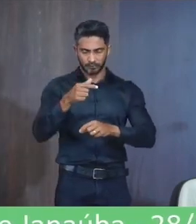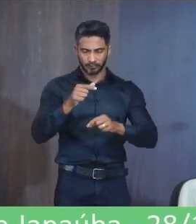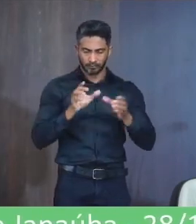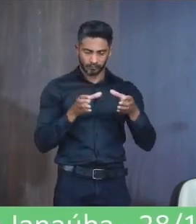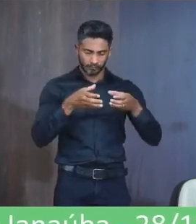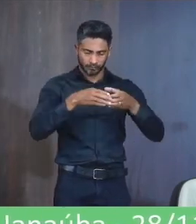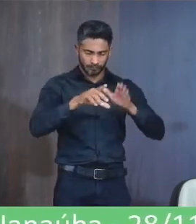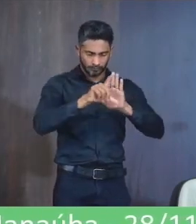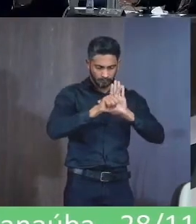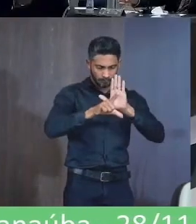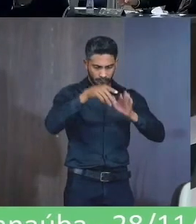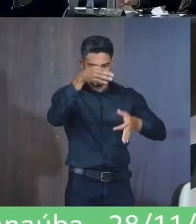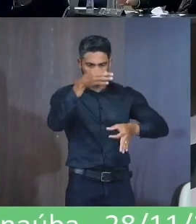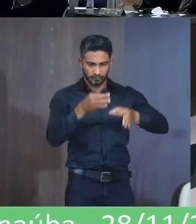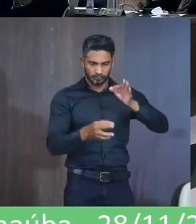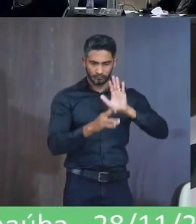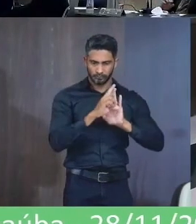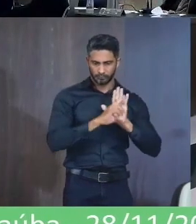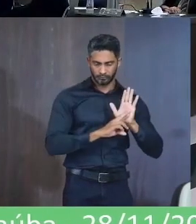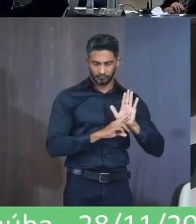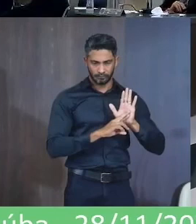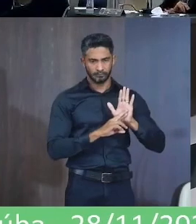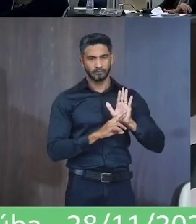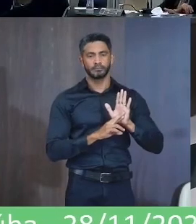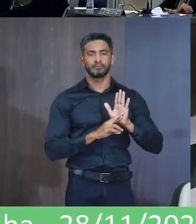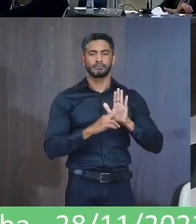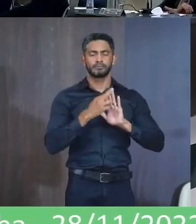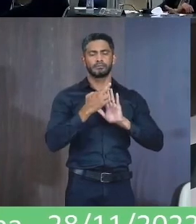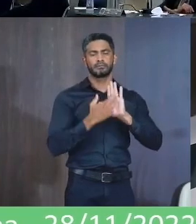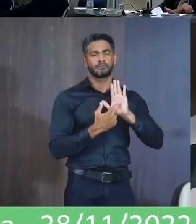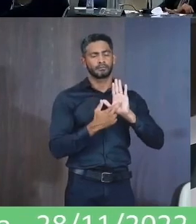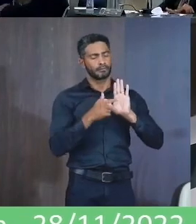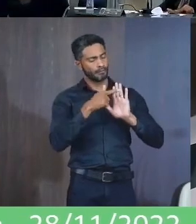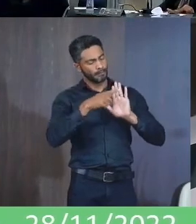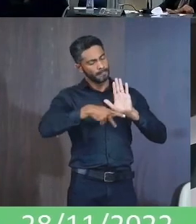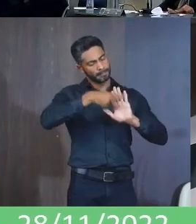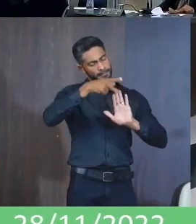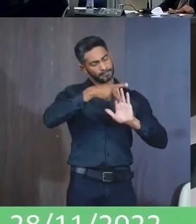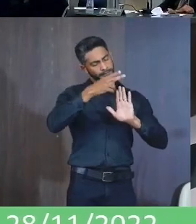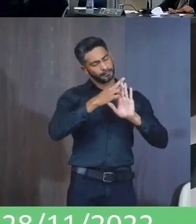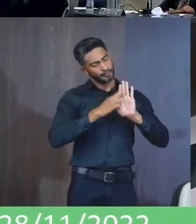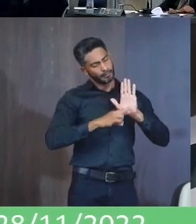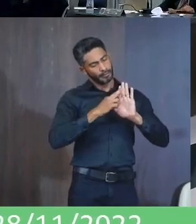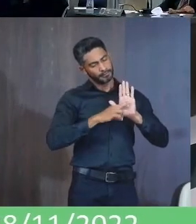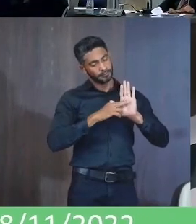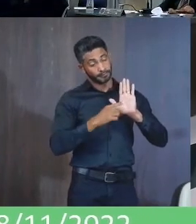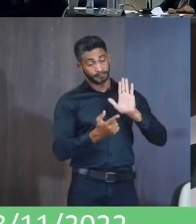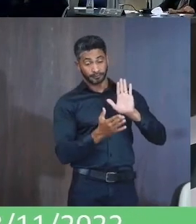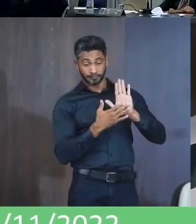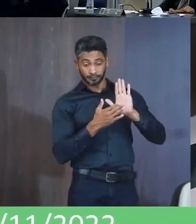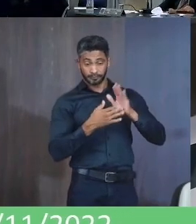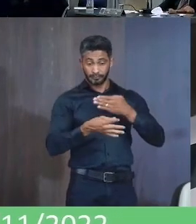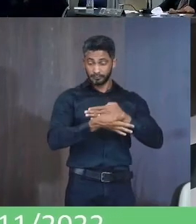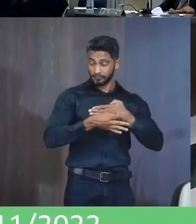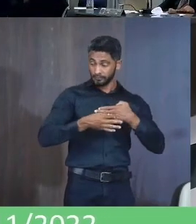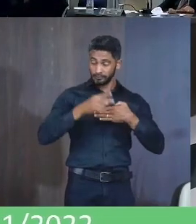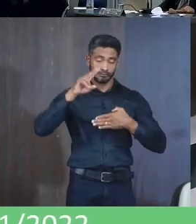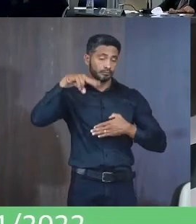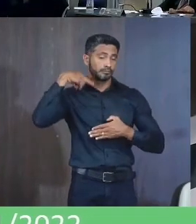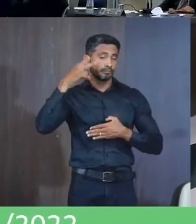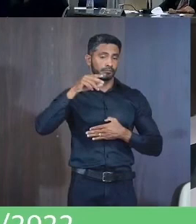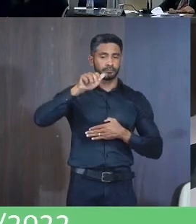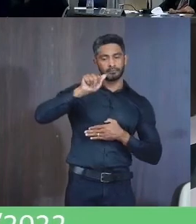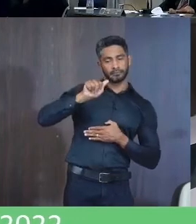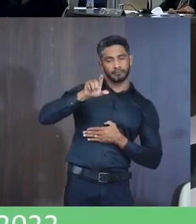Comissão de legislação Justiça E redação Relatório O projeto de resolução Suprocitado É de autoria Do vereador